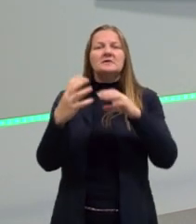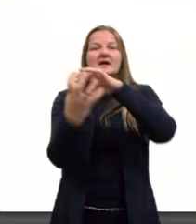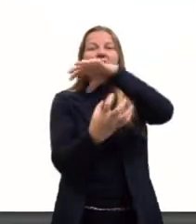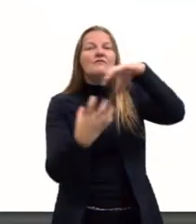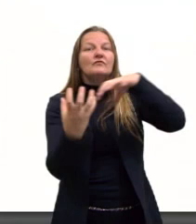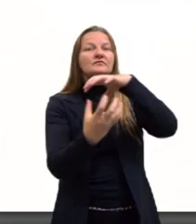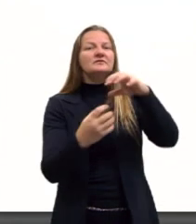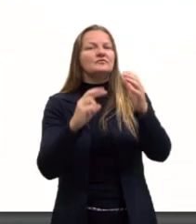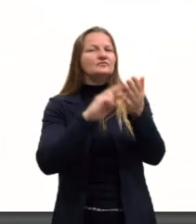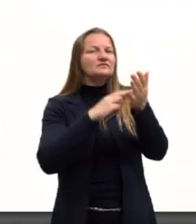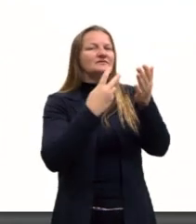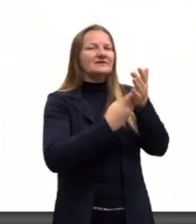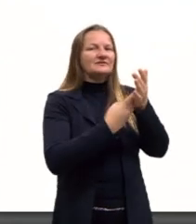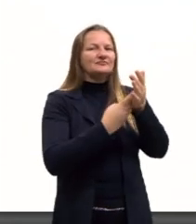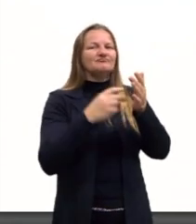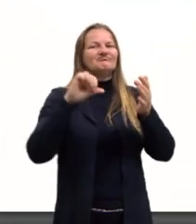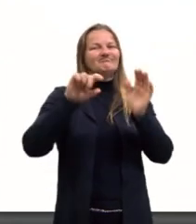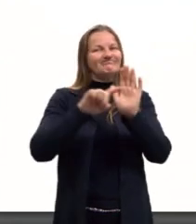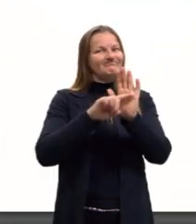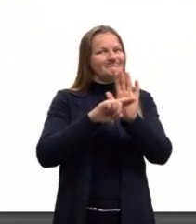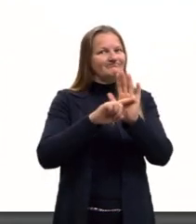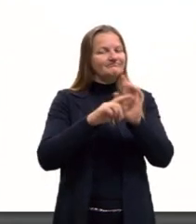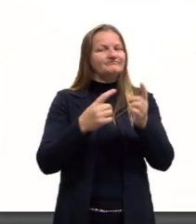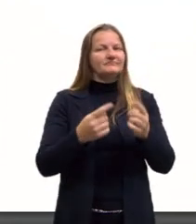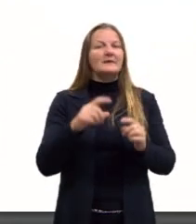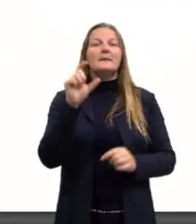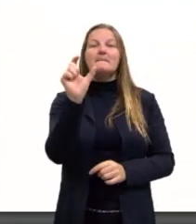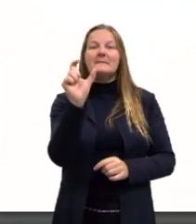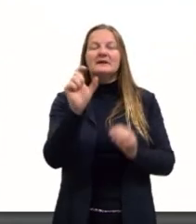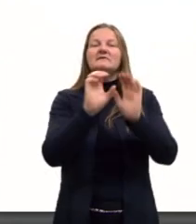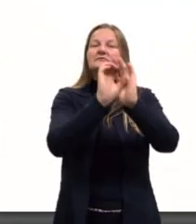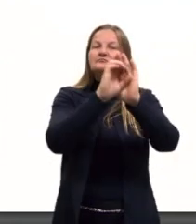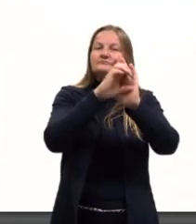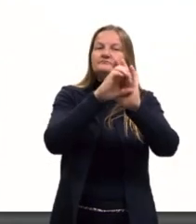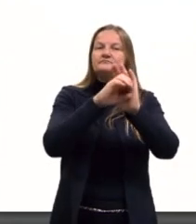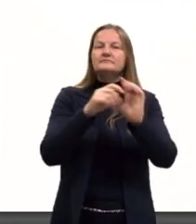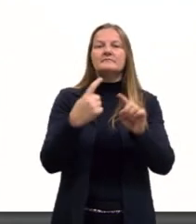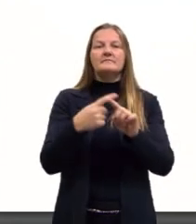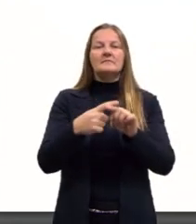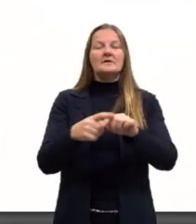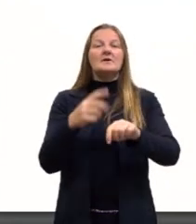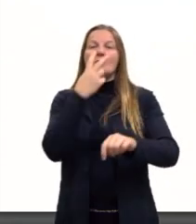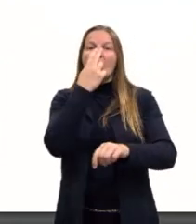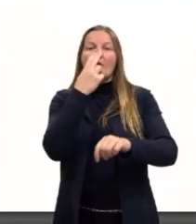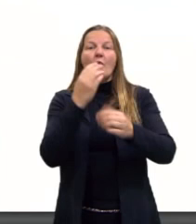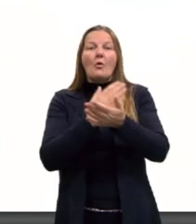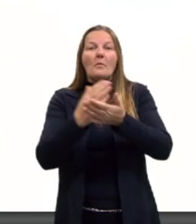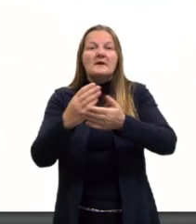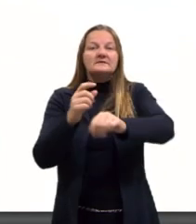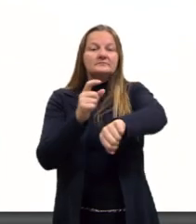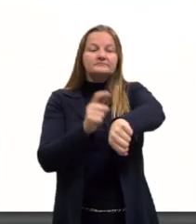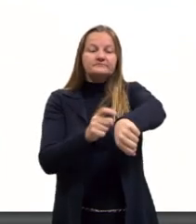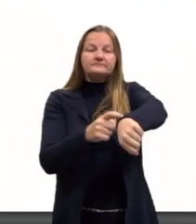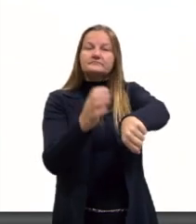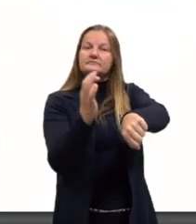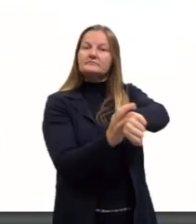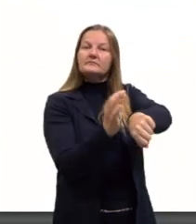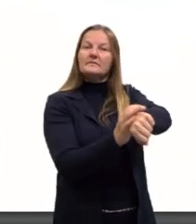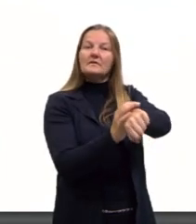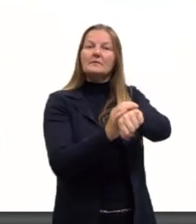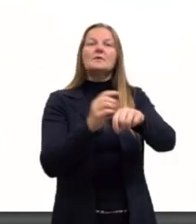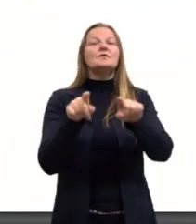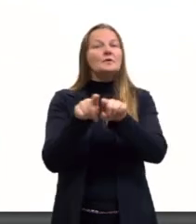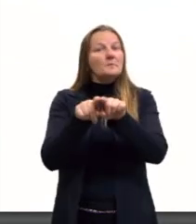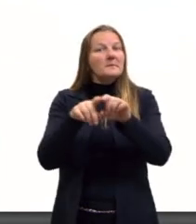um significado meio negativo. Essa palavra ela vem do relógio e também da astronomia.